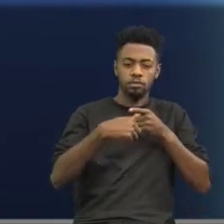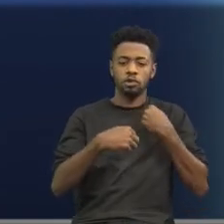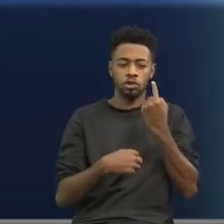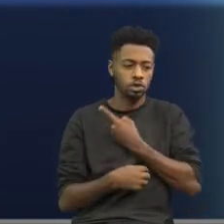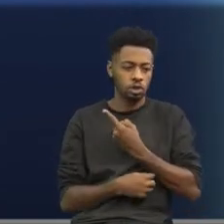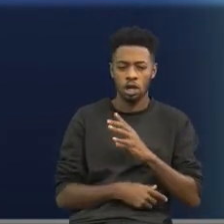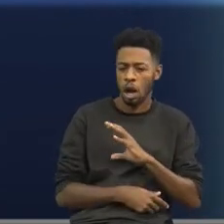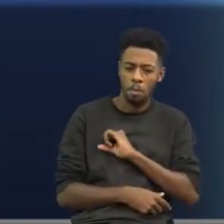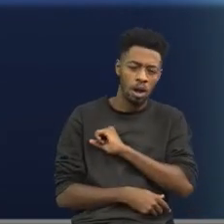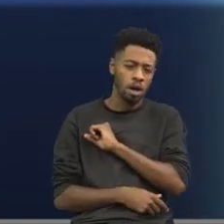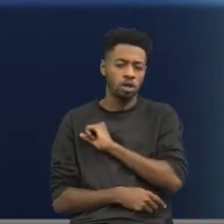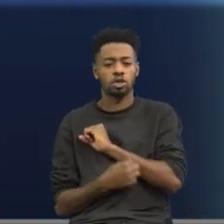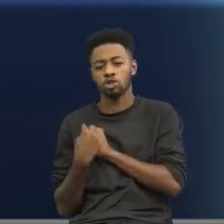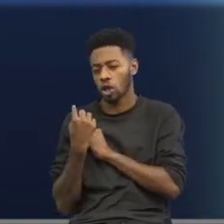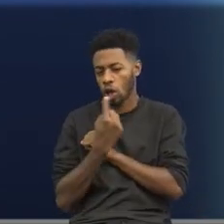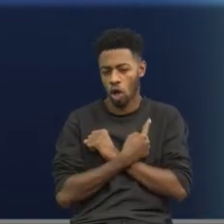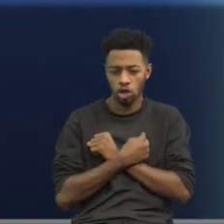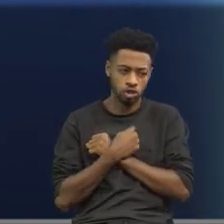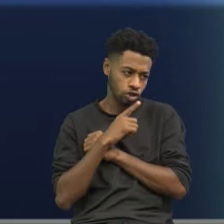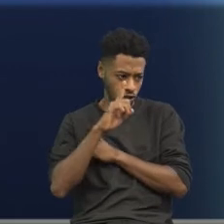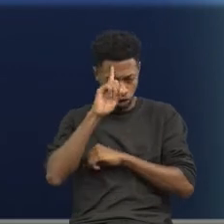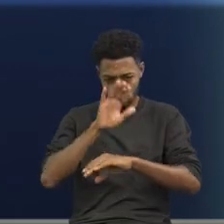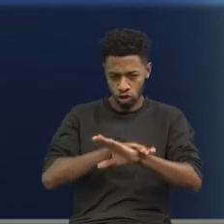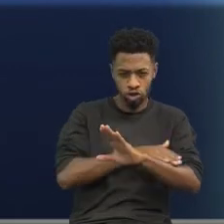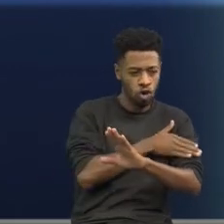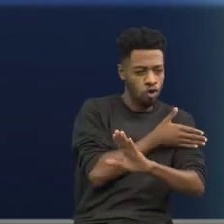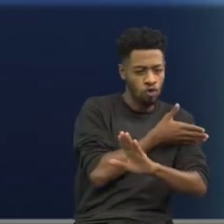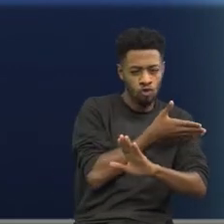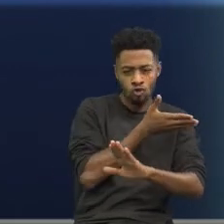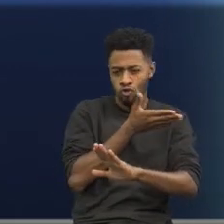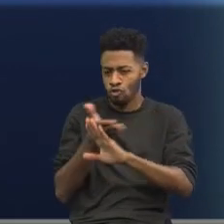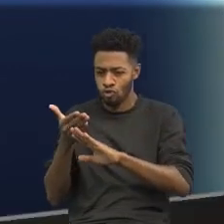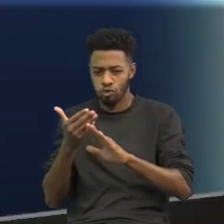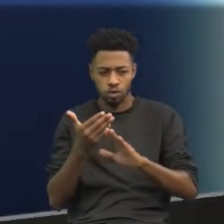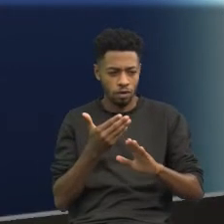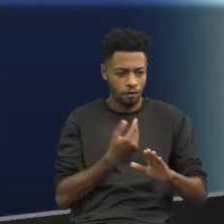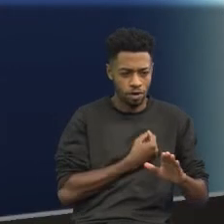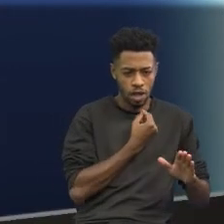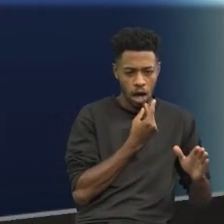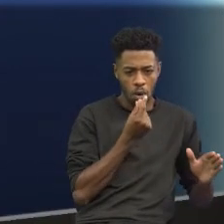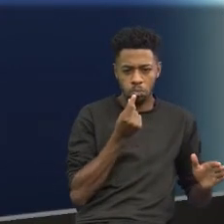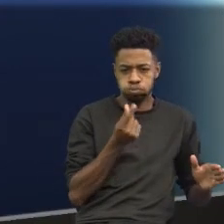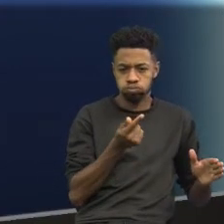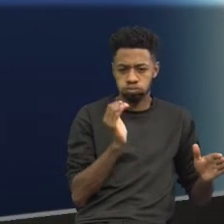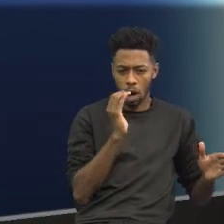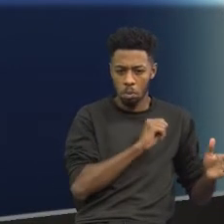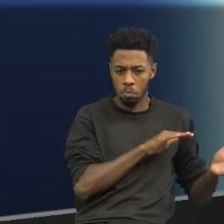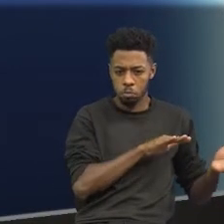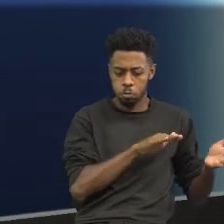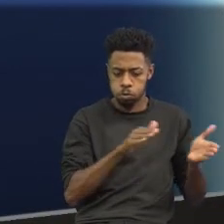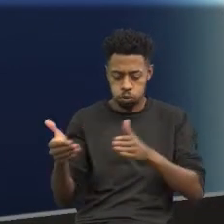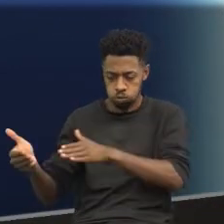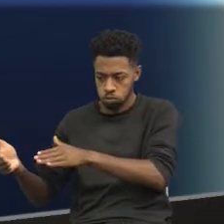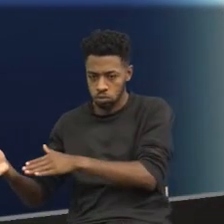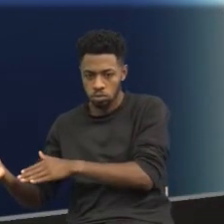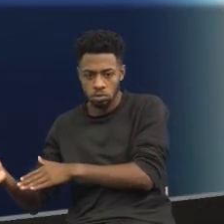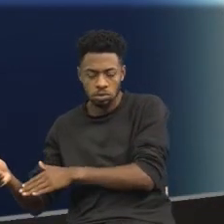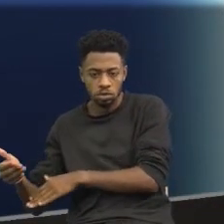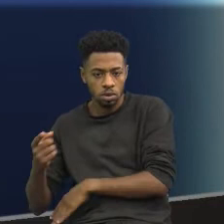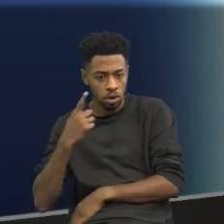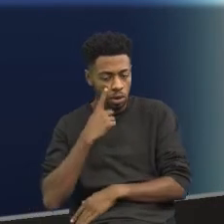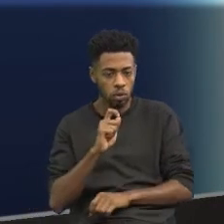doce amada, os nossos breves dias mais ditosos. Então, olha o que ele está dizendo aqui. Enquanto os destinos impiedosos